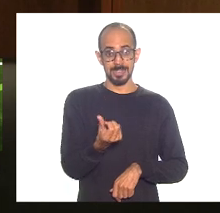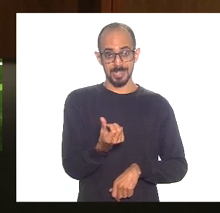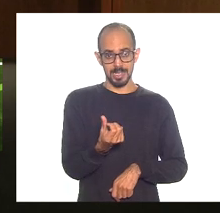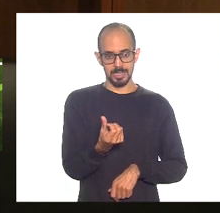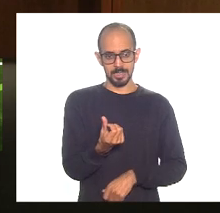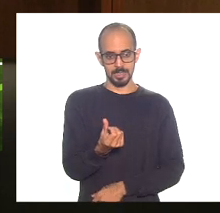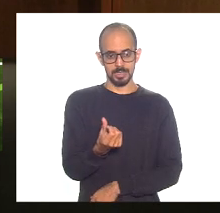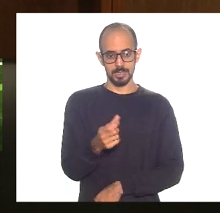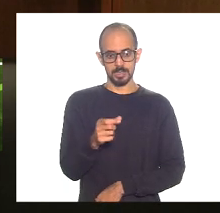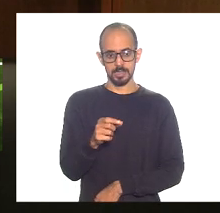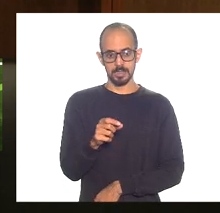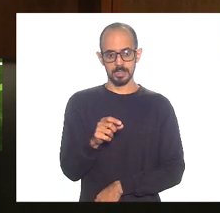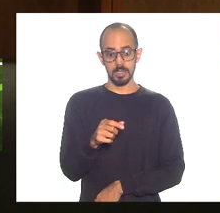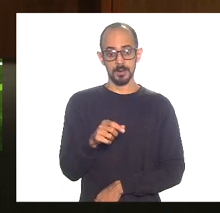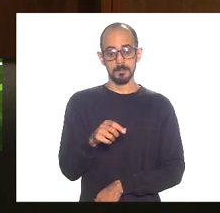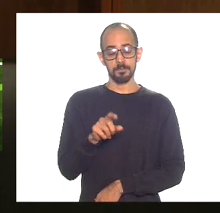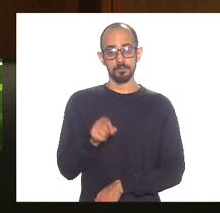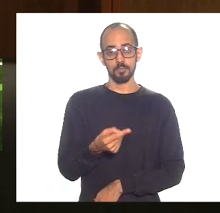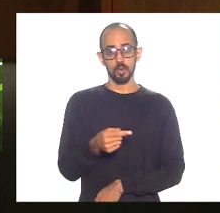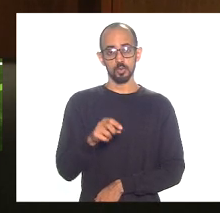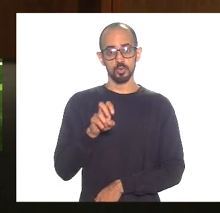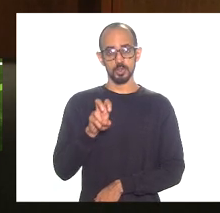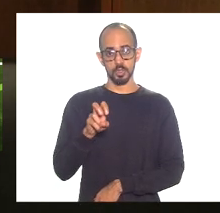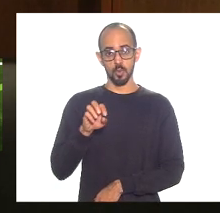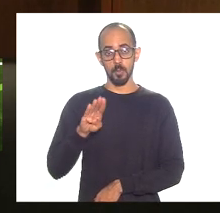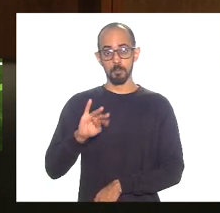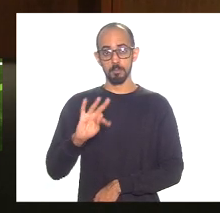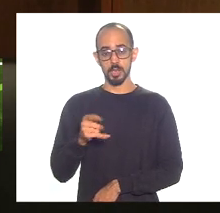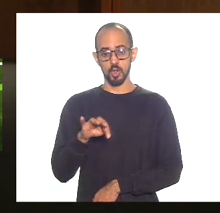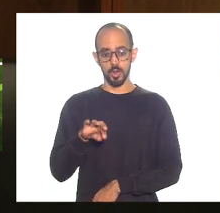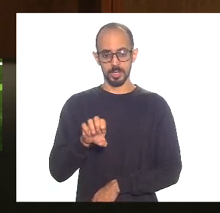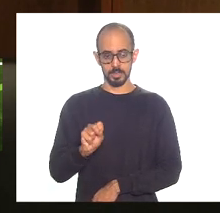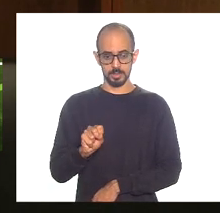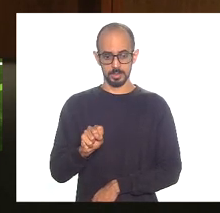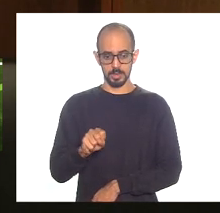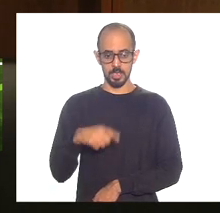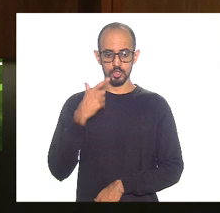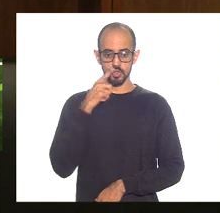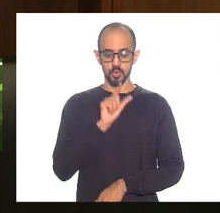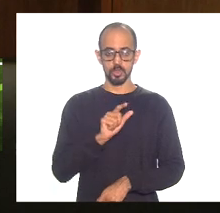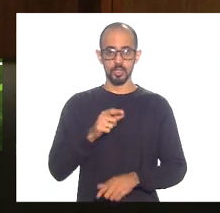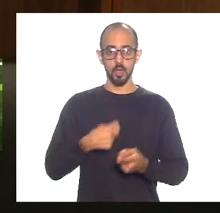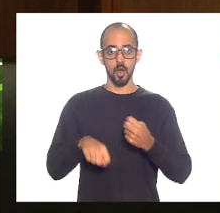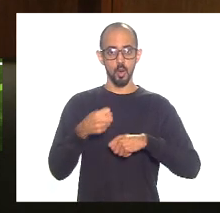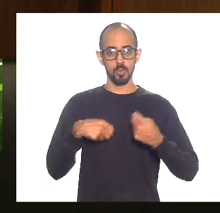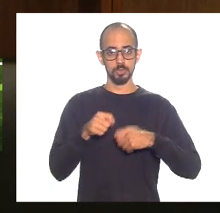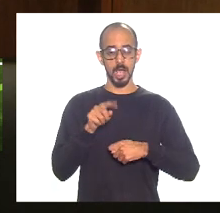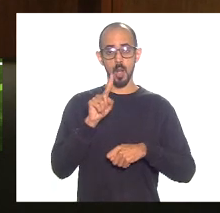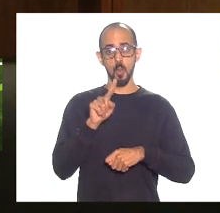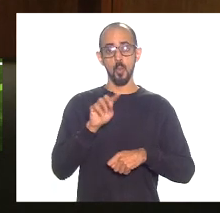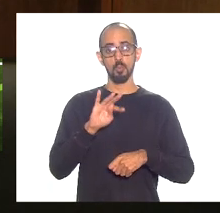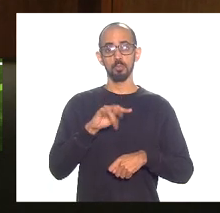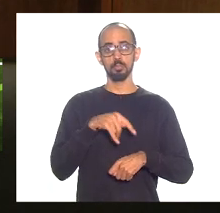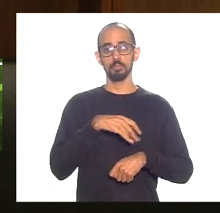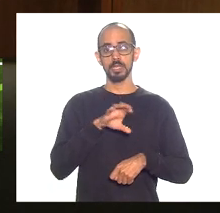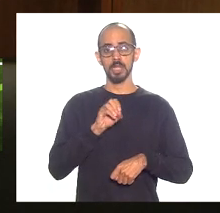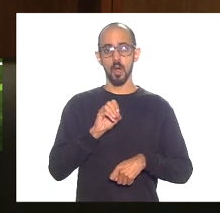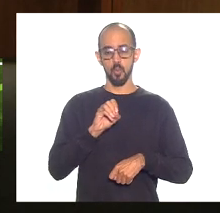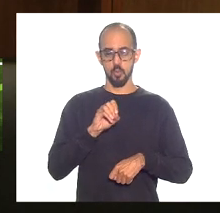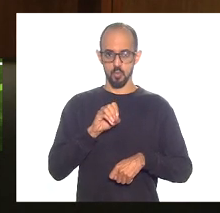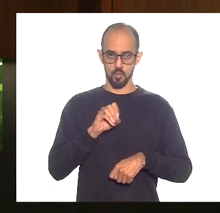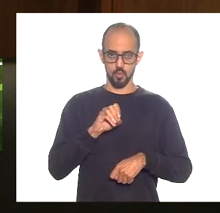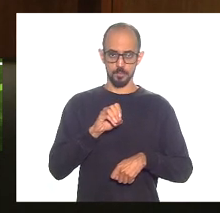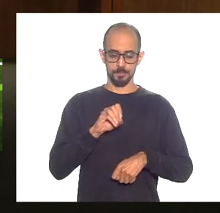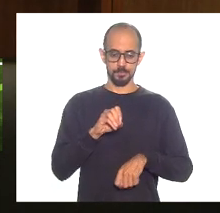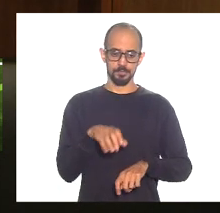da ordem de 32,5. Nós economizamos 1 bi e 100 milhões na questão de pessoal